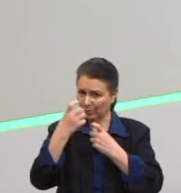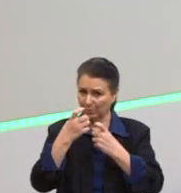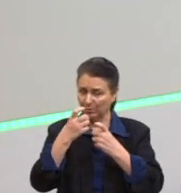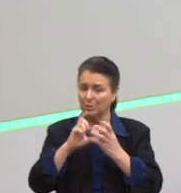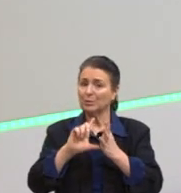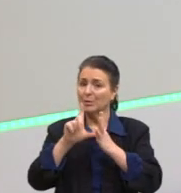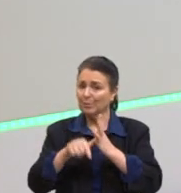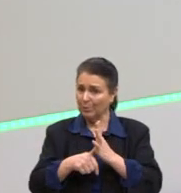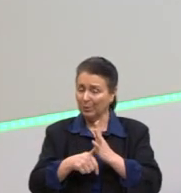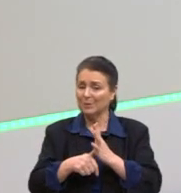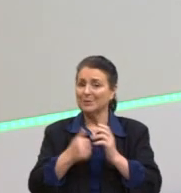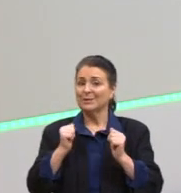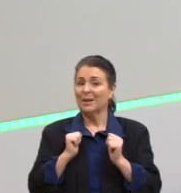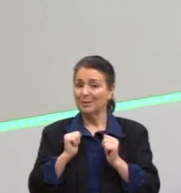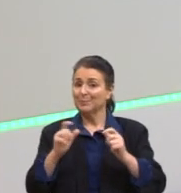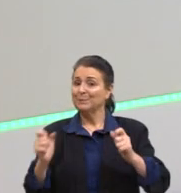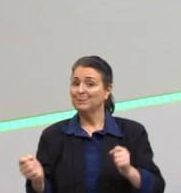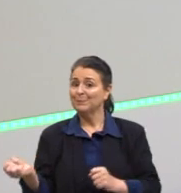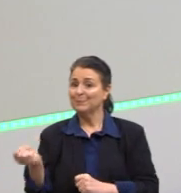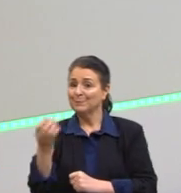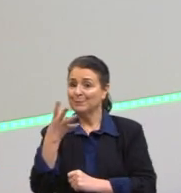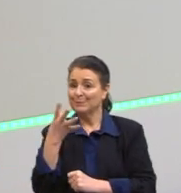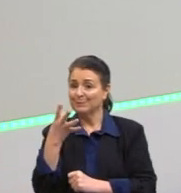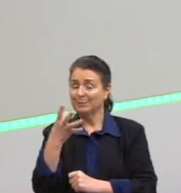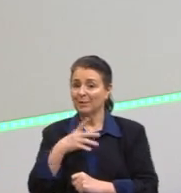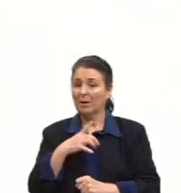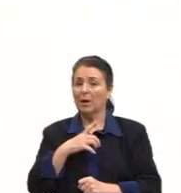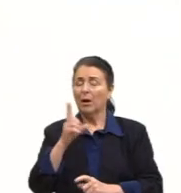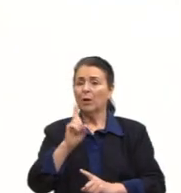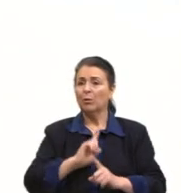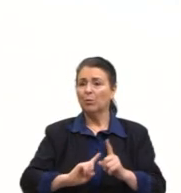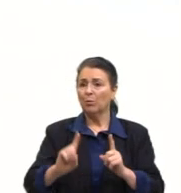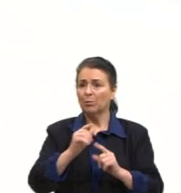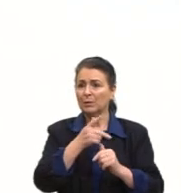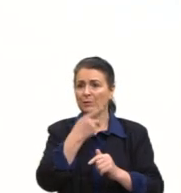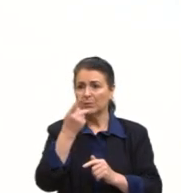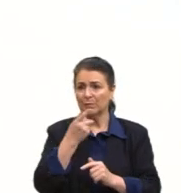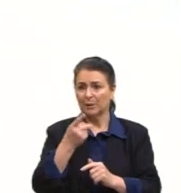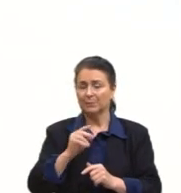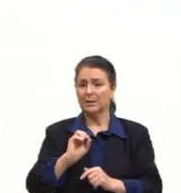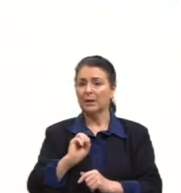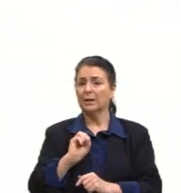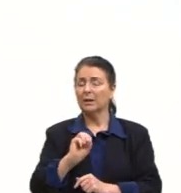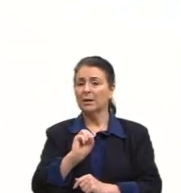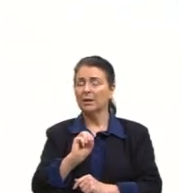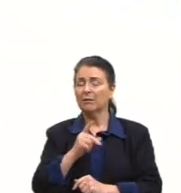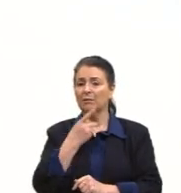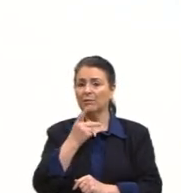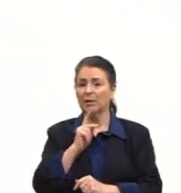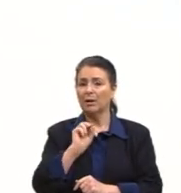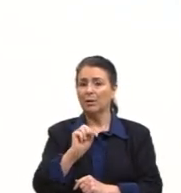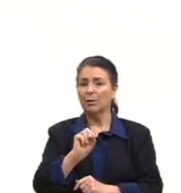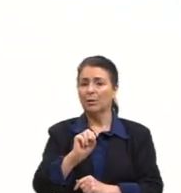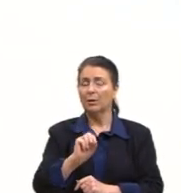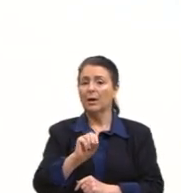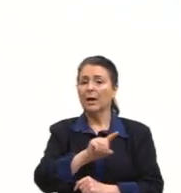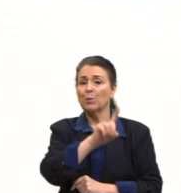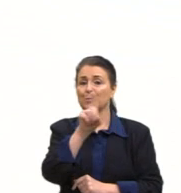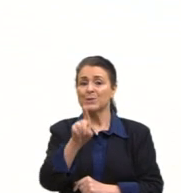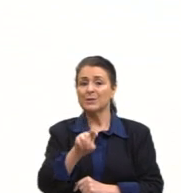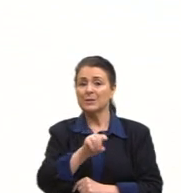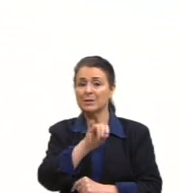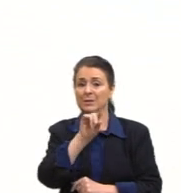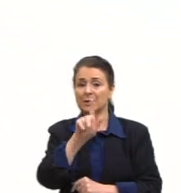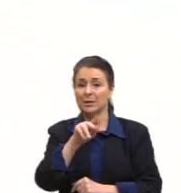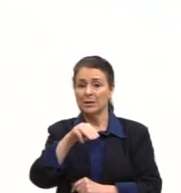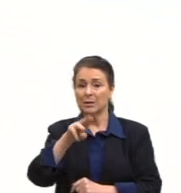-modernidade. Bom, alguns camaradas que vão falar sobre isso. Um deles que fala muito sobre isso e muito conhecido é nosso amigo Zygmunt Bauman.